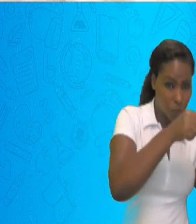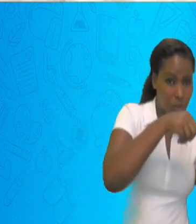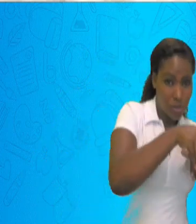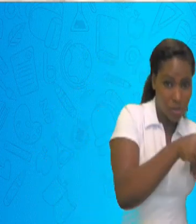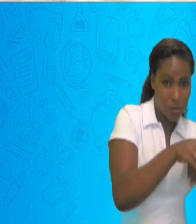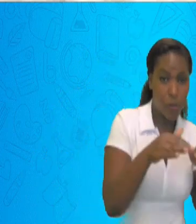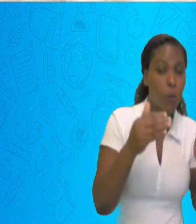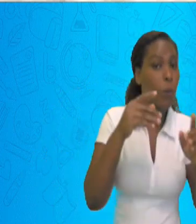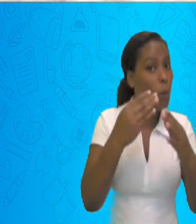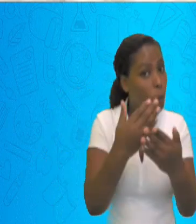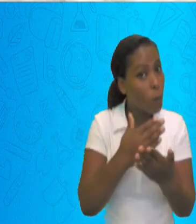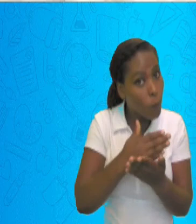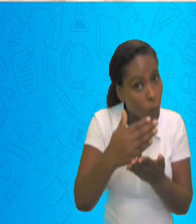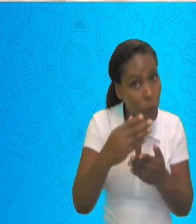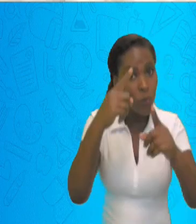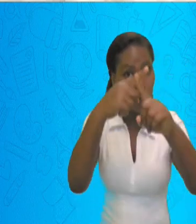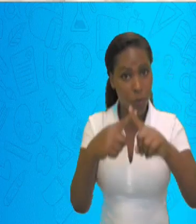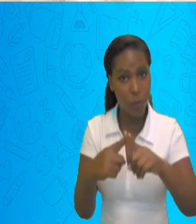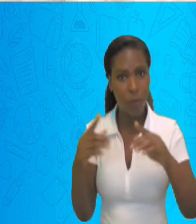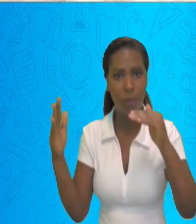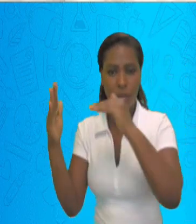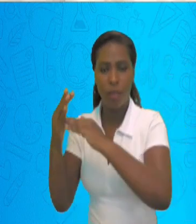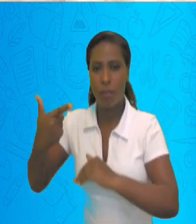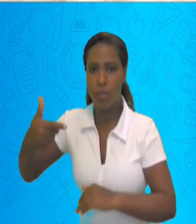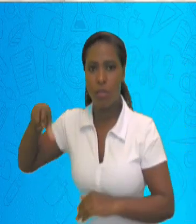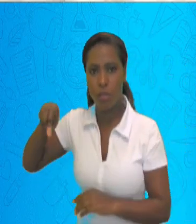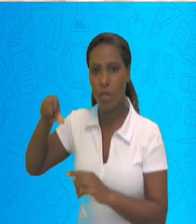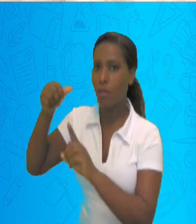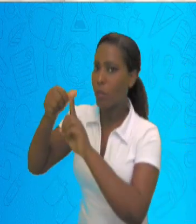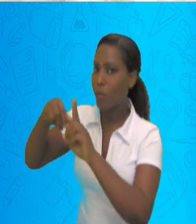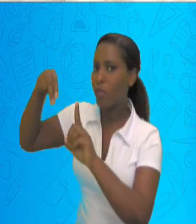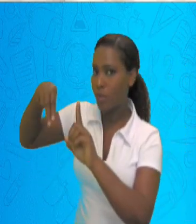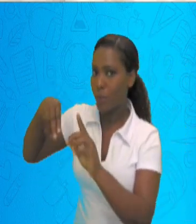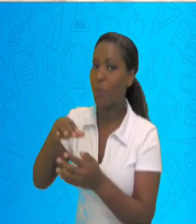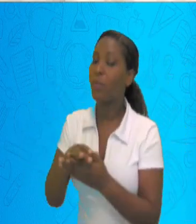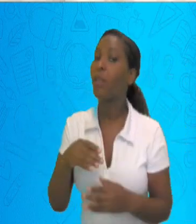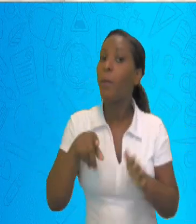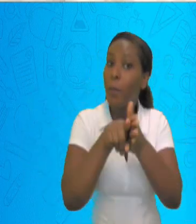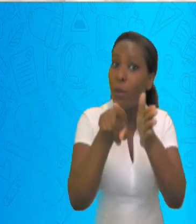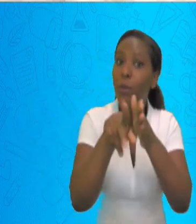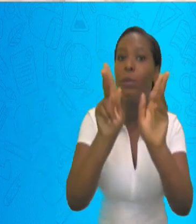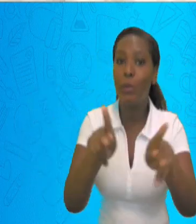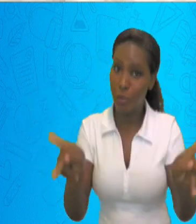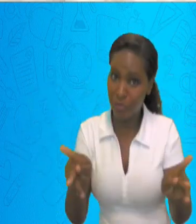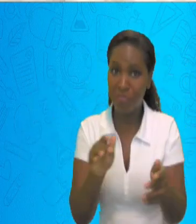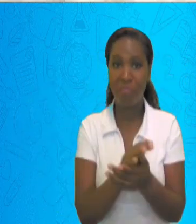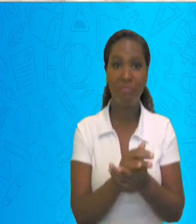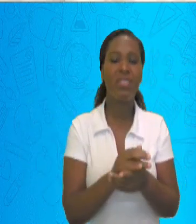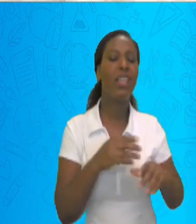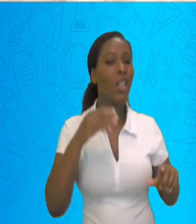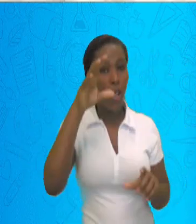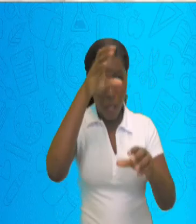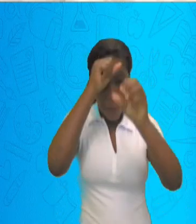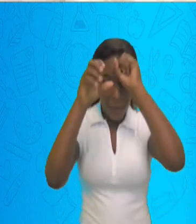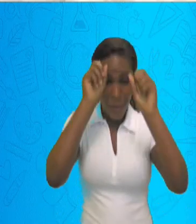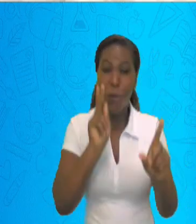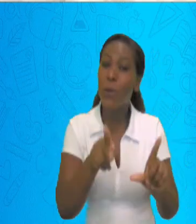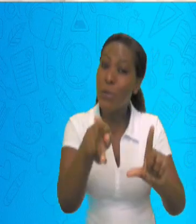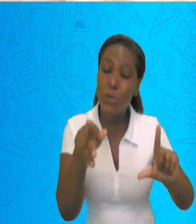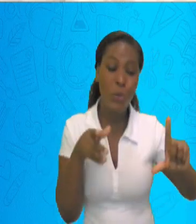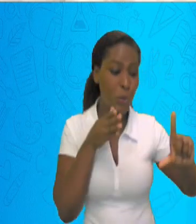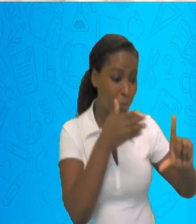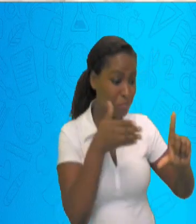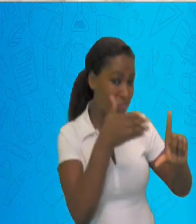campeonato e ele termina dia 29 de novembro. Consulte o seu professor. Continue aprendendo e